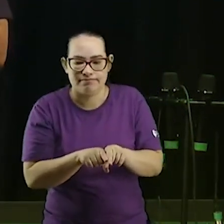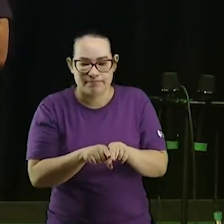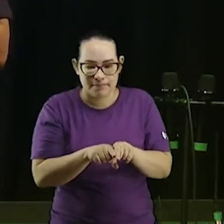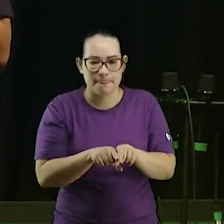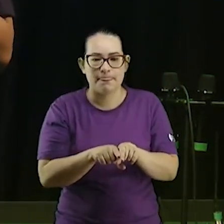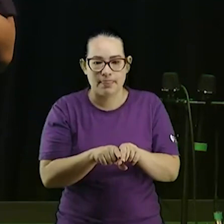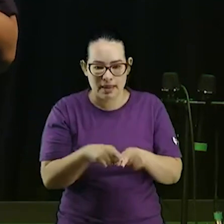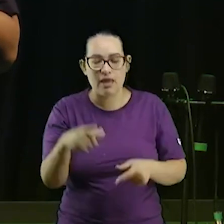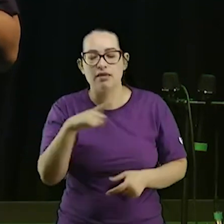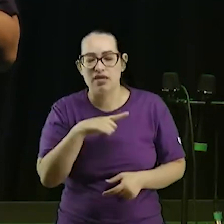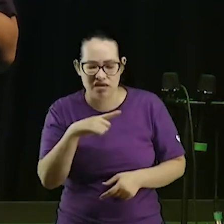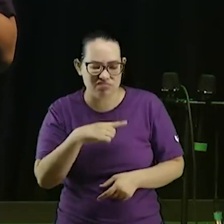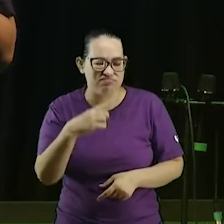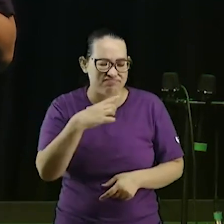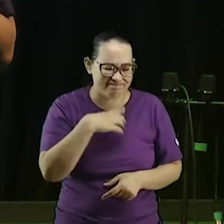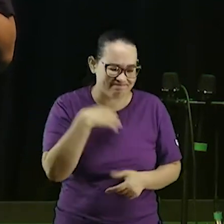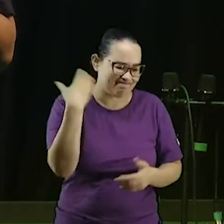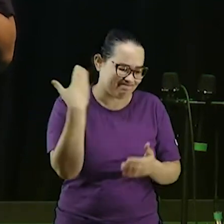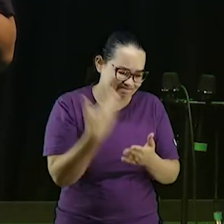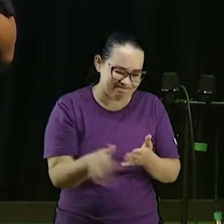no ensino fundamental